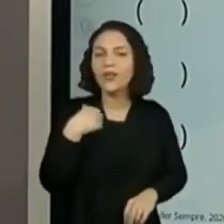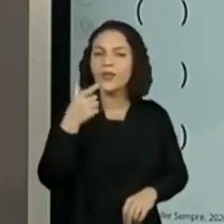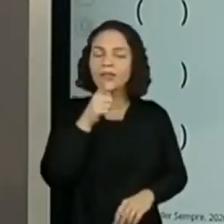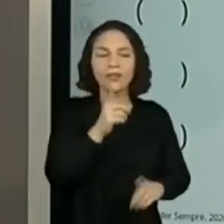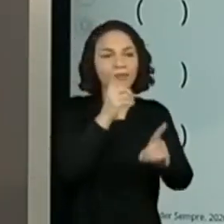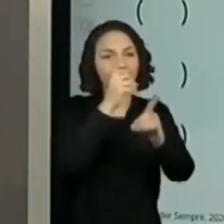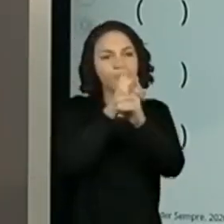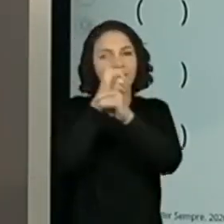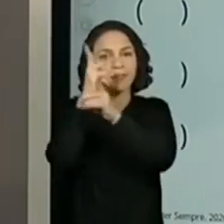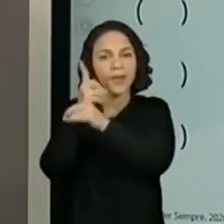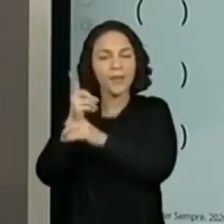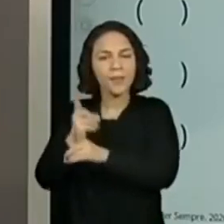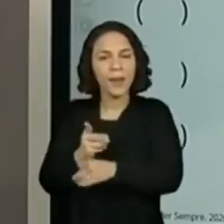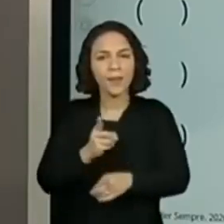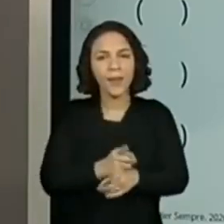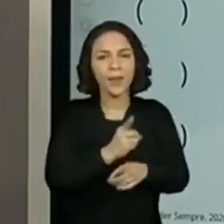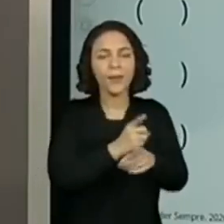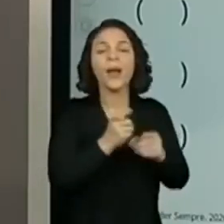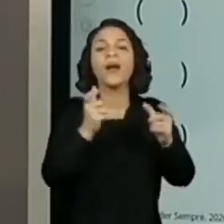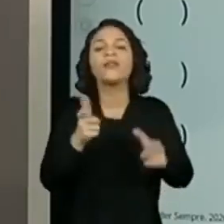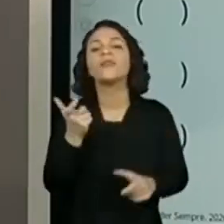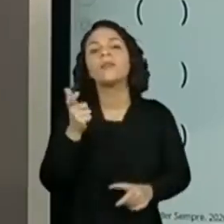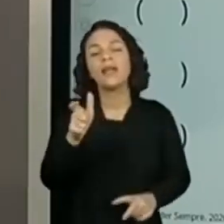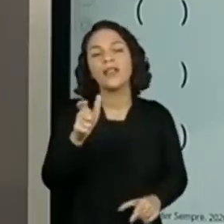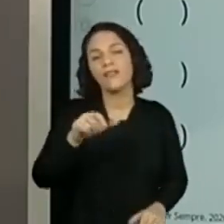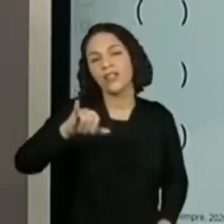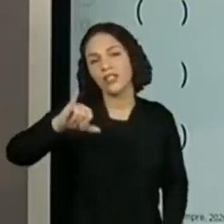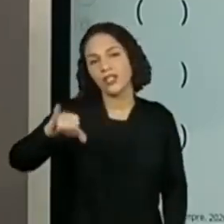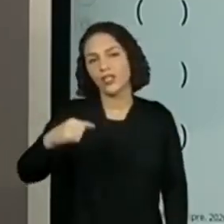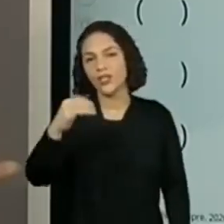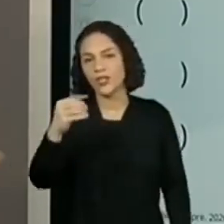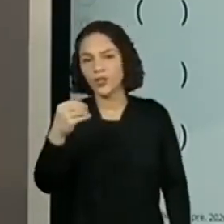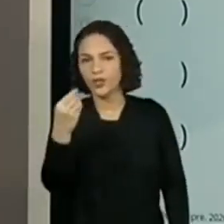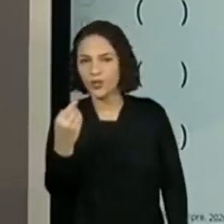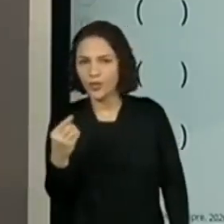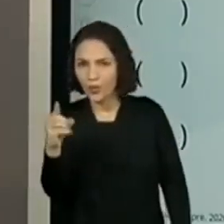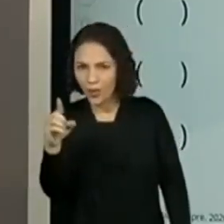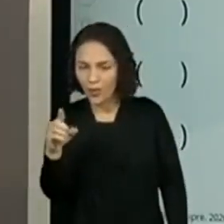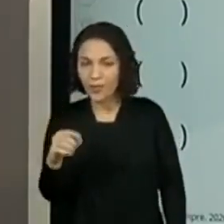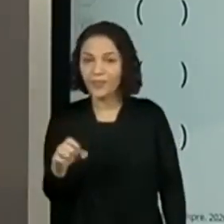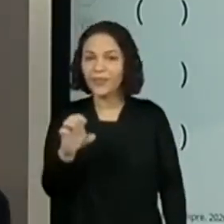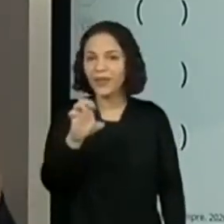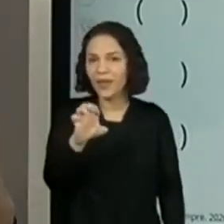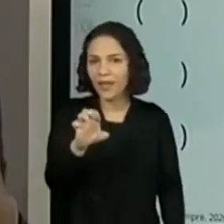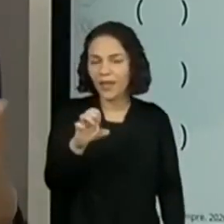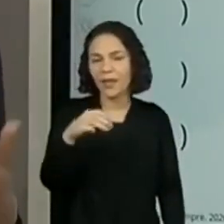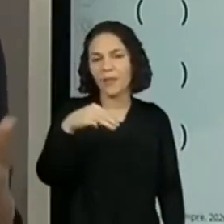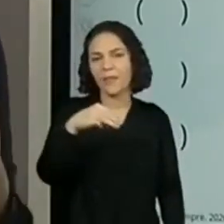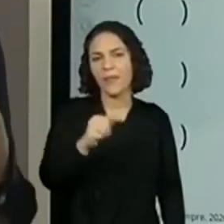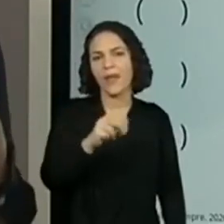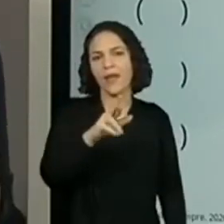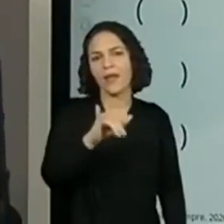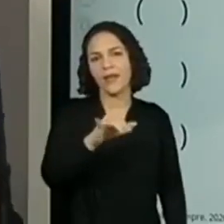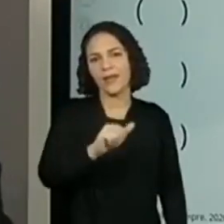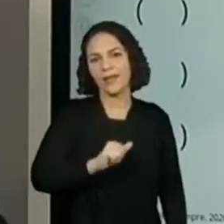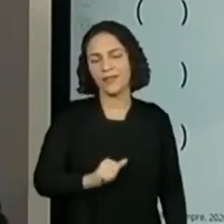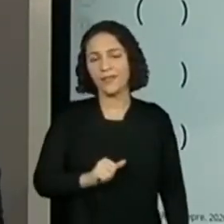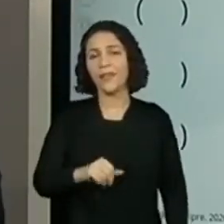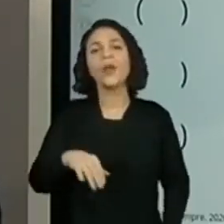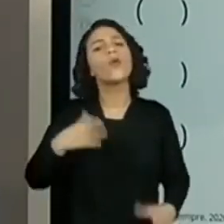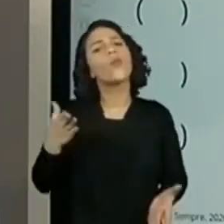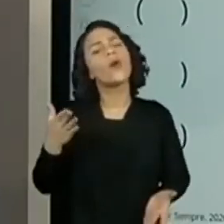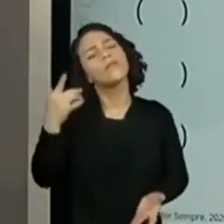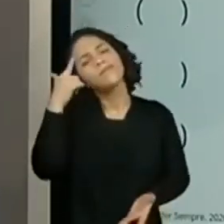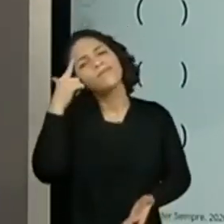localize onde está escrito João e Maria. Então, primeiro que vocês me disseram que tem bruxa. Quais as dicas, quais as